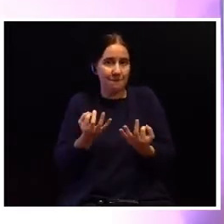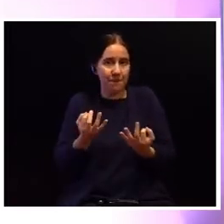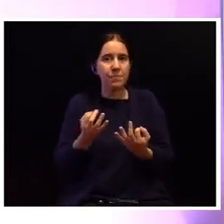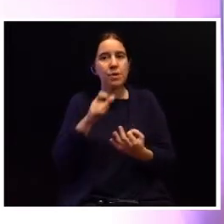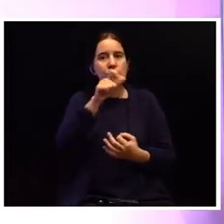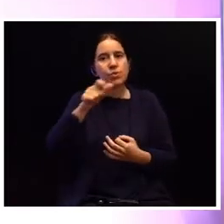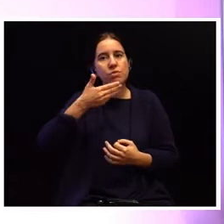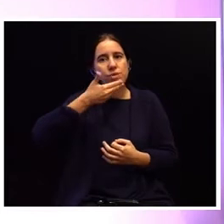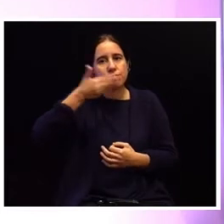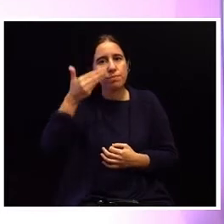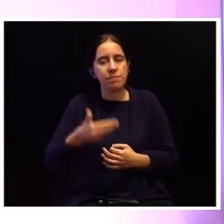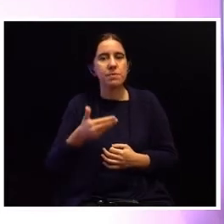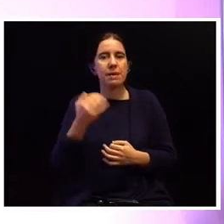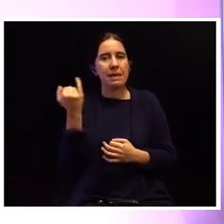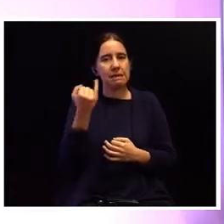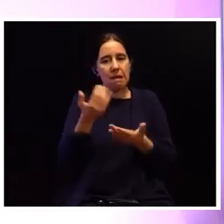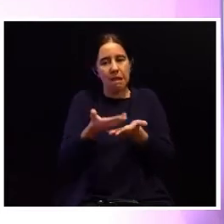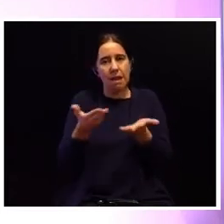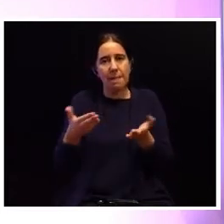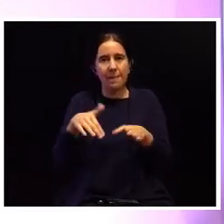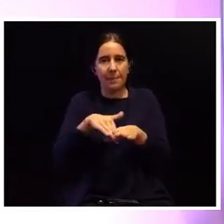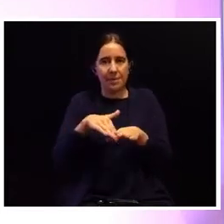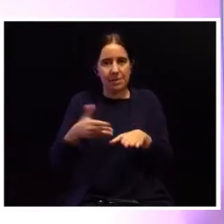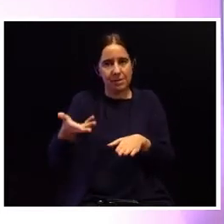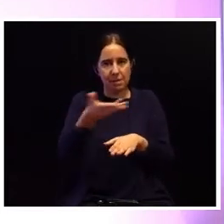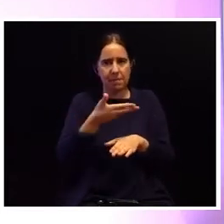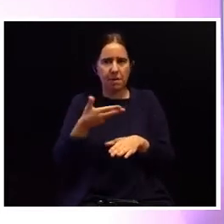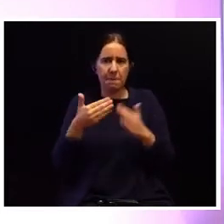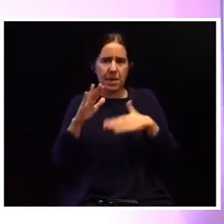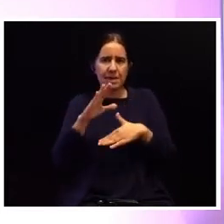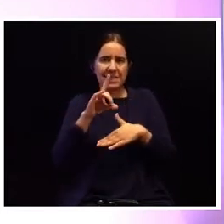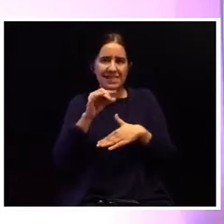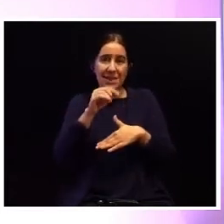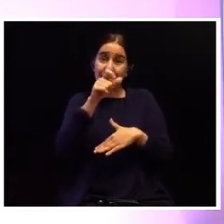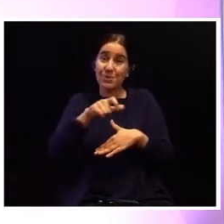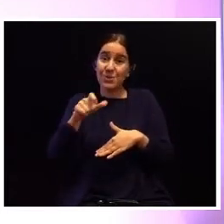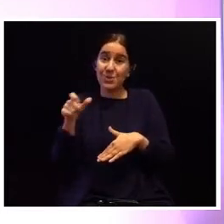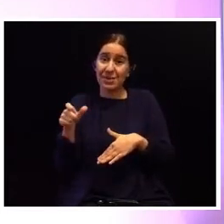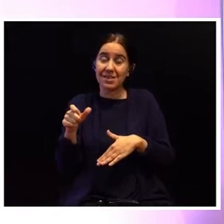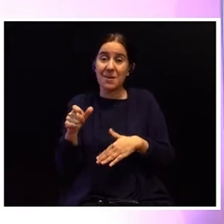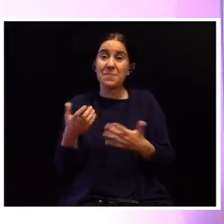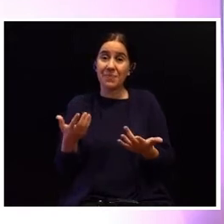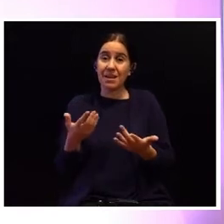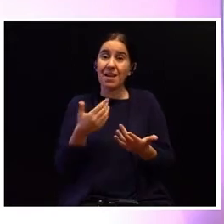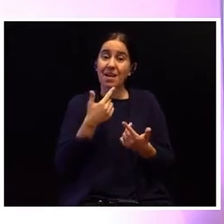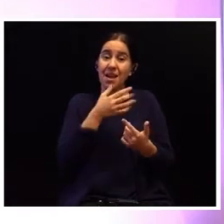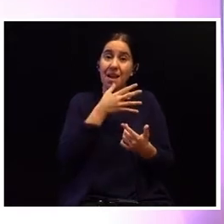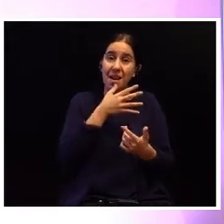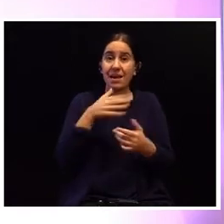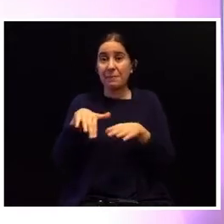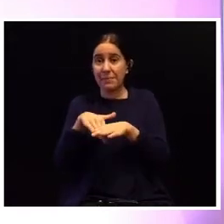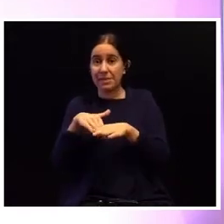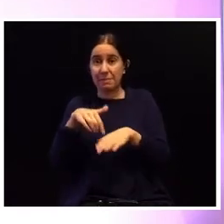especialistas e entidades que participam. São mais de 60 pessoas que falam, que participam